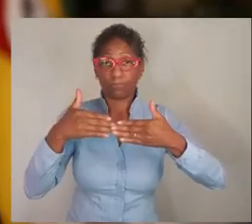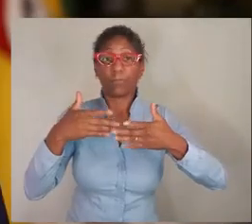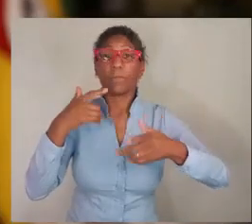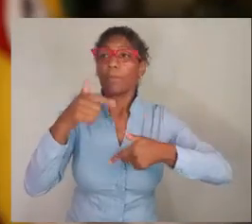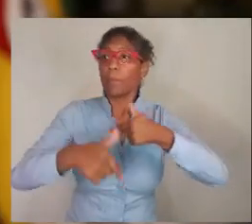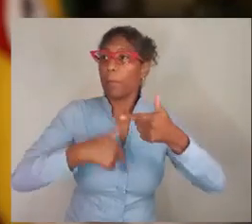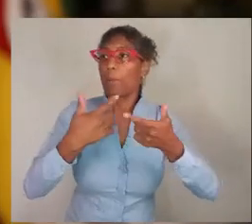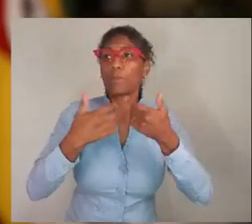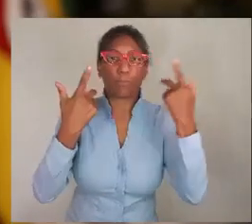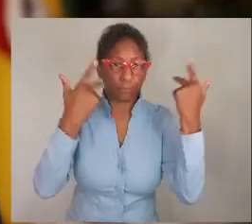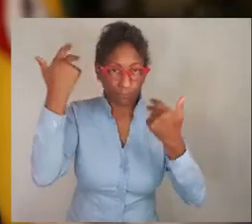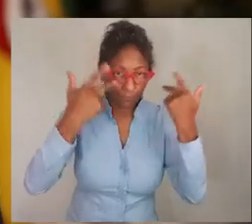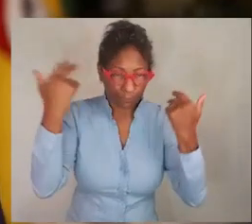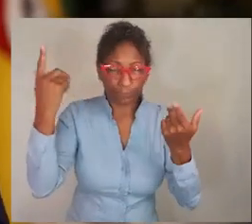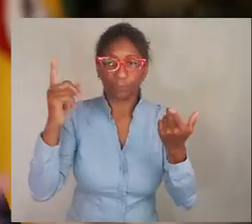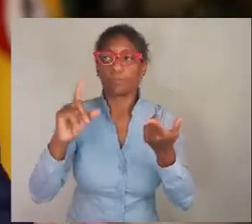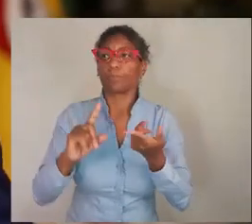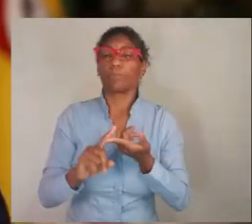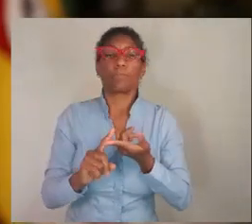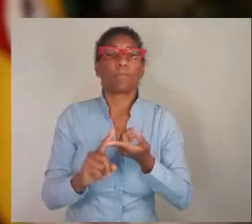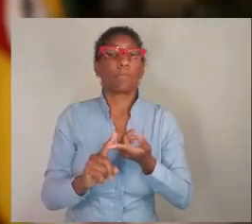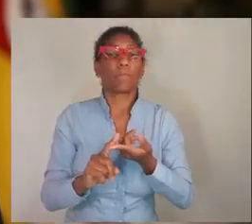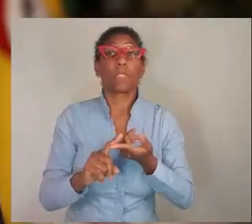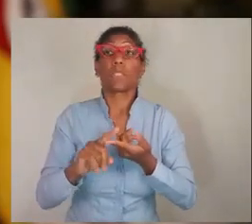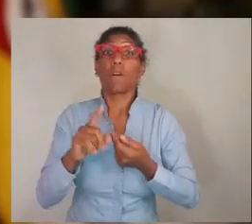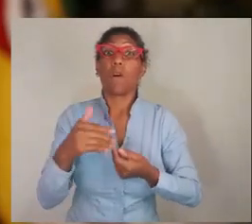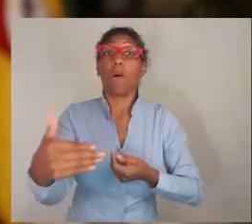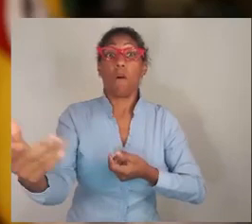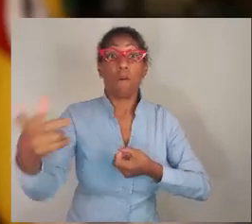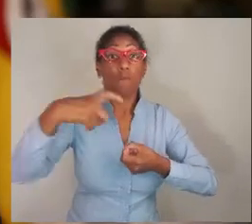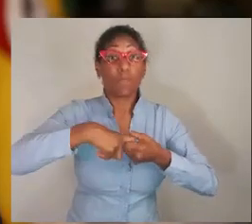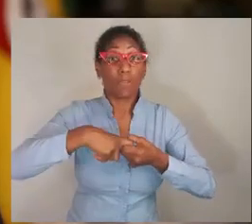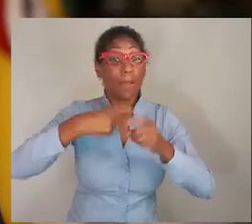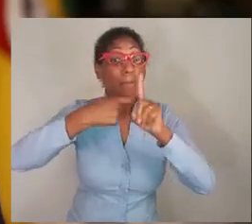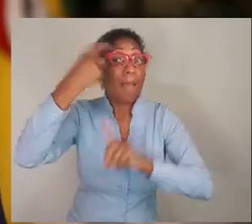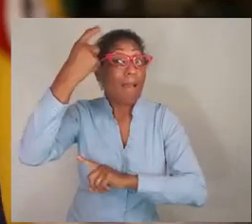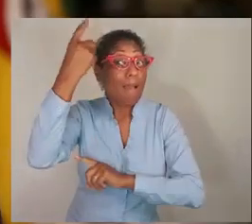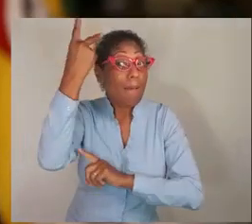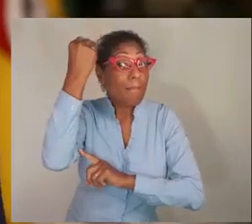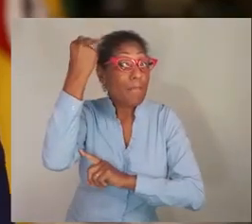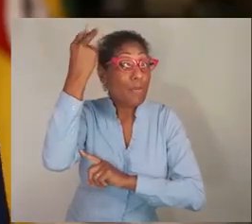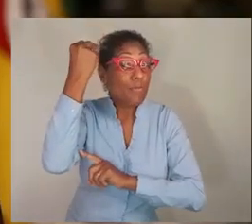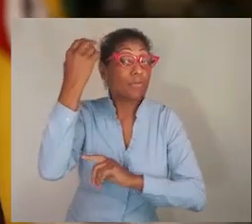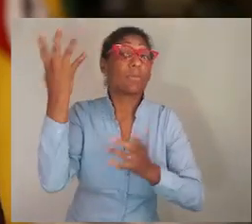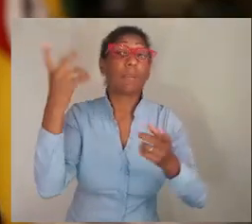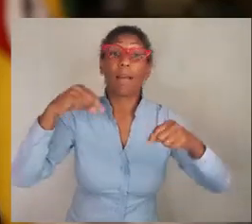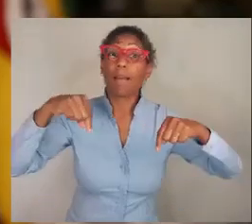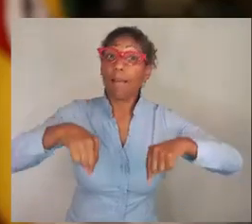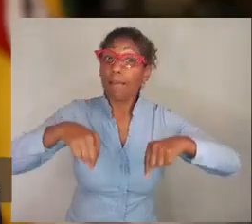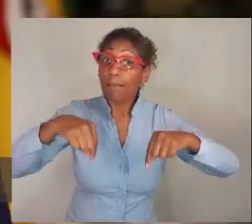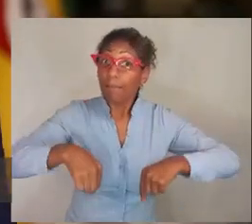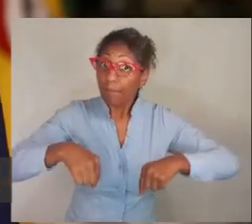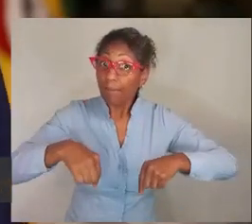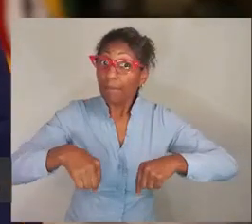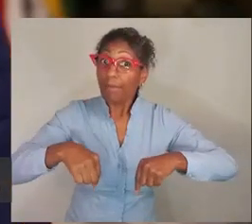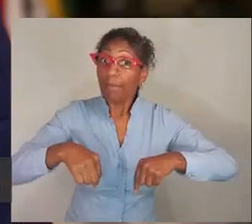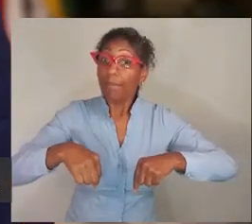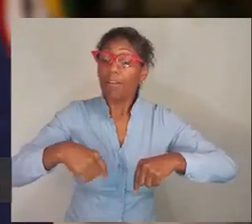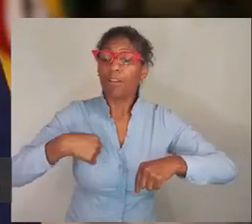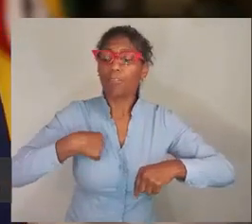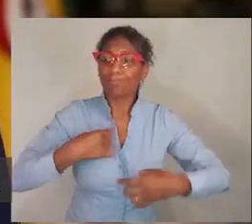exemplo, as atividades como salões de beleza, cabeleireiros, só vão voltar em abril. Aqui,